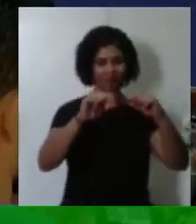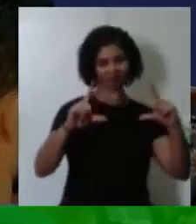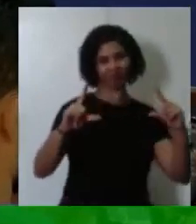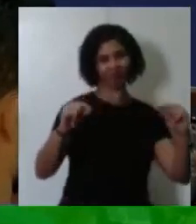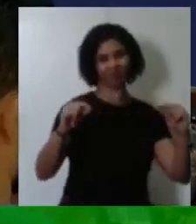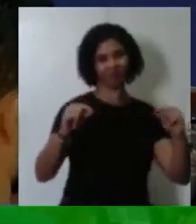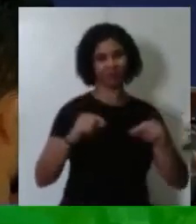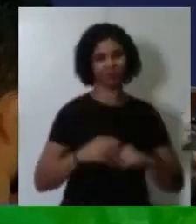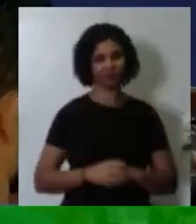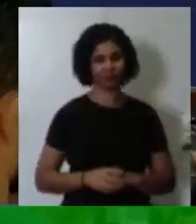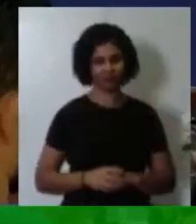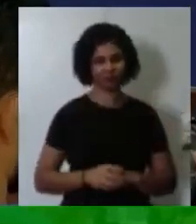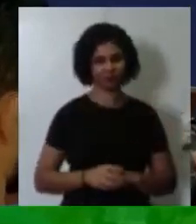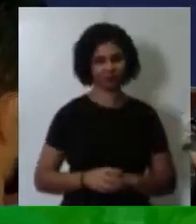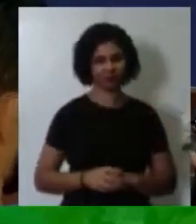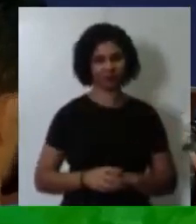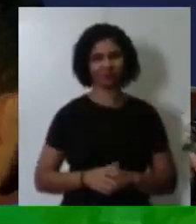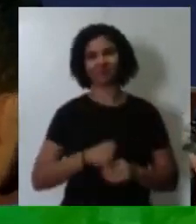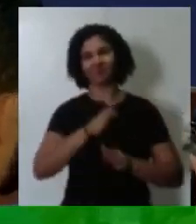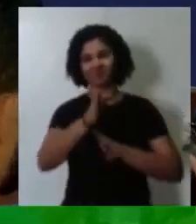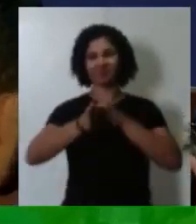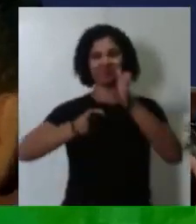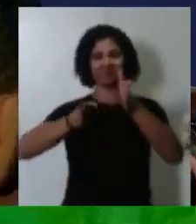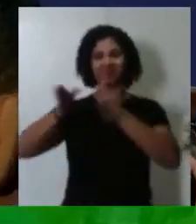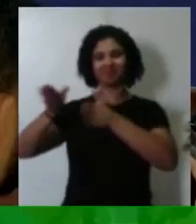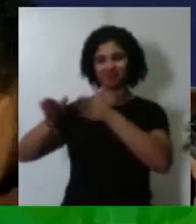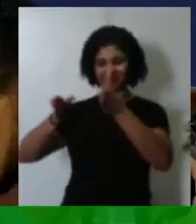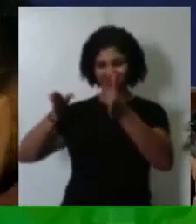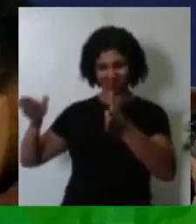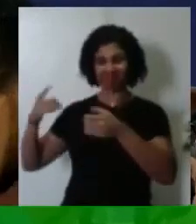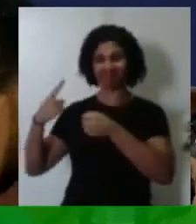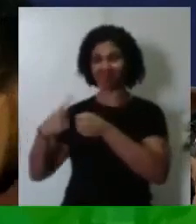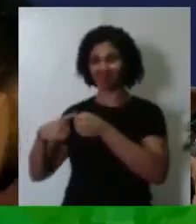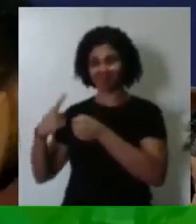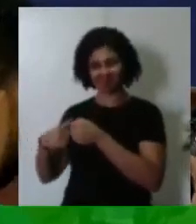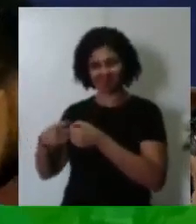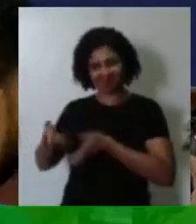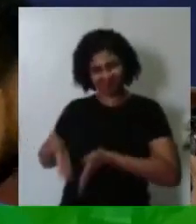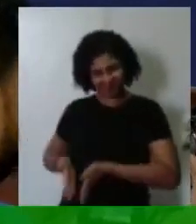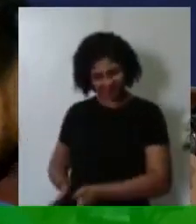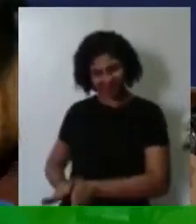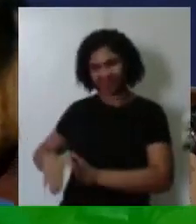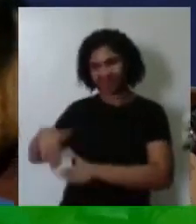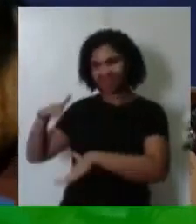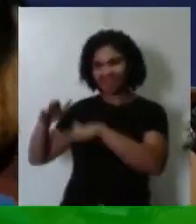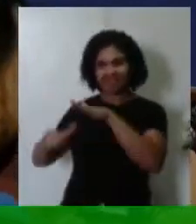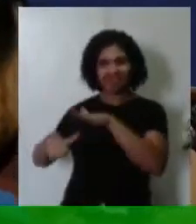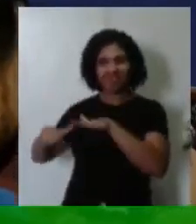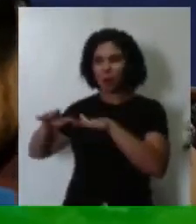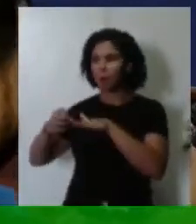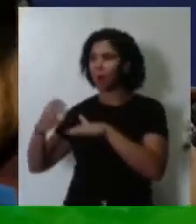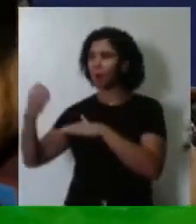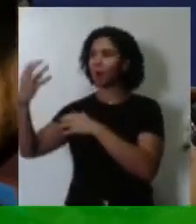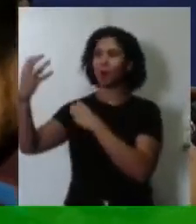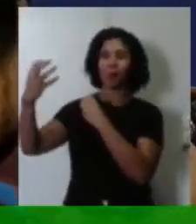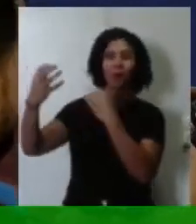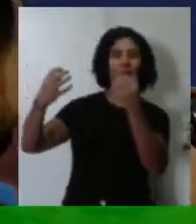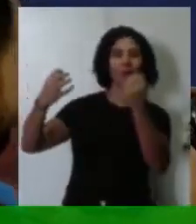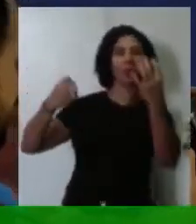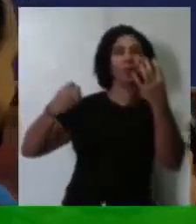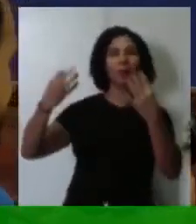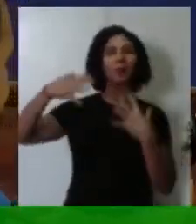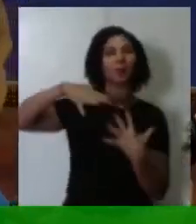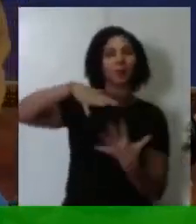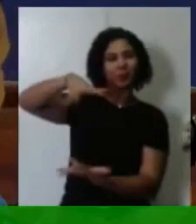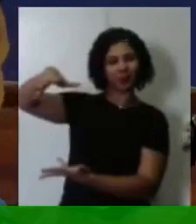e estão espalhados, né? Do sertão para o mundo. Do sertão para o mundo. E a